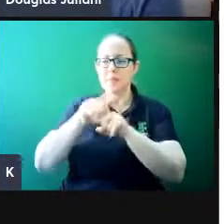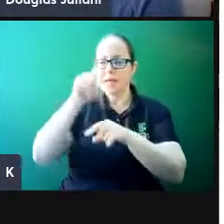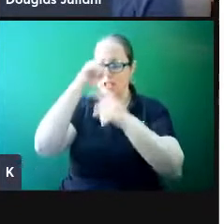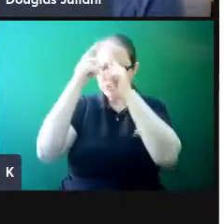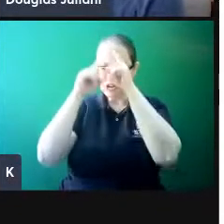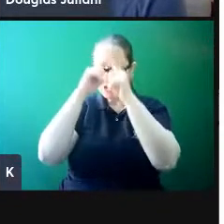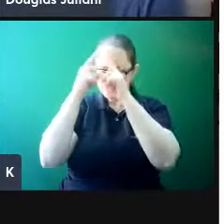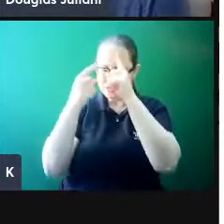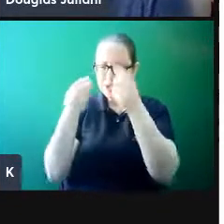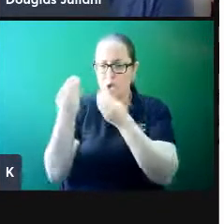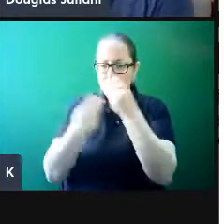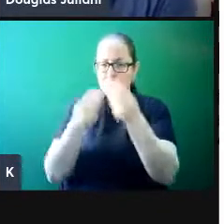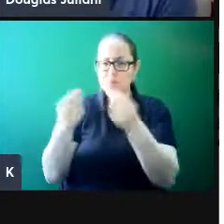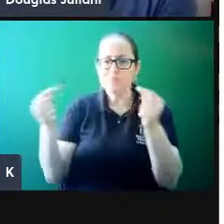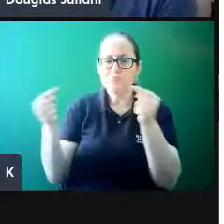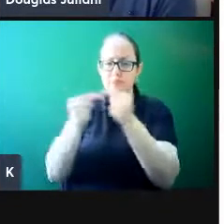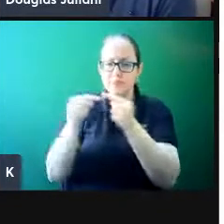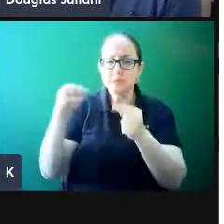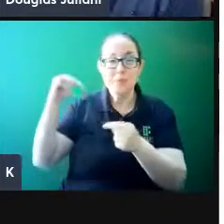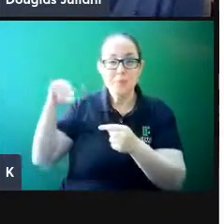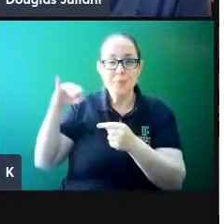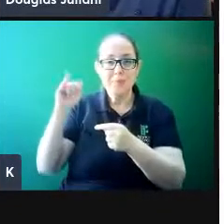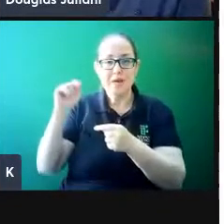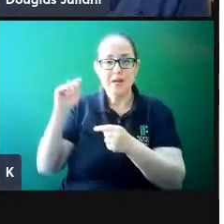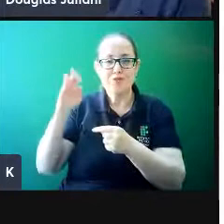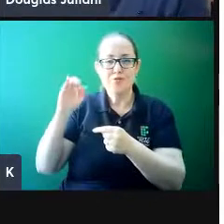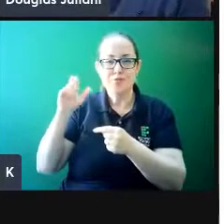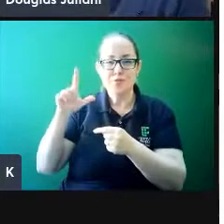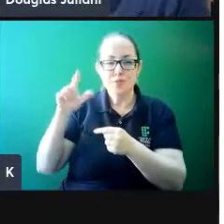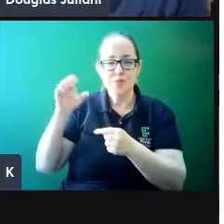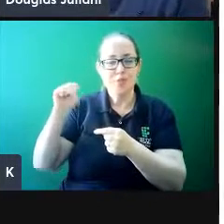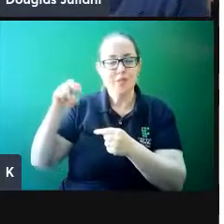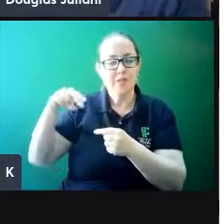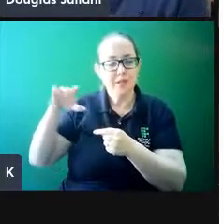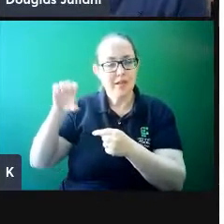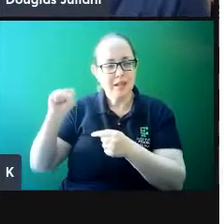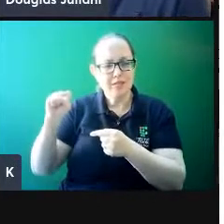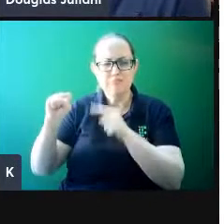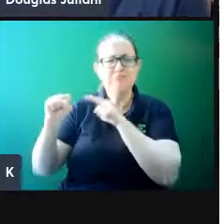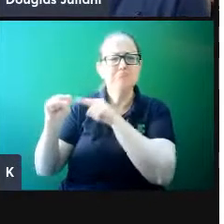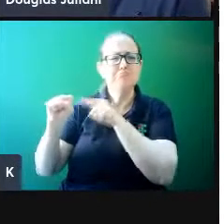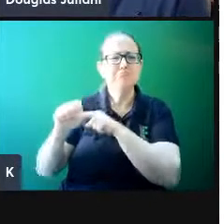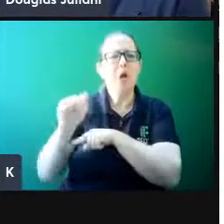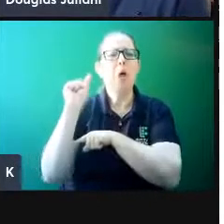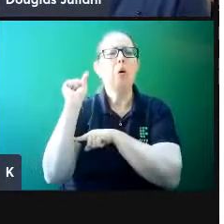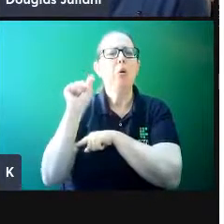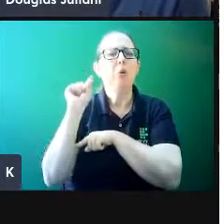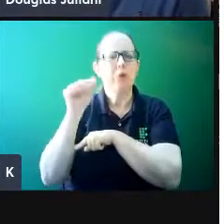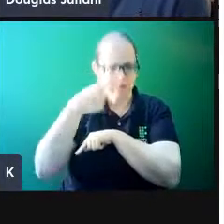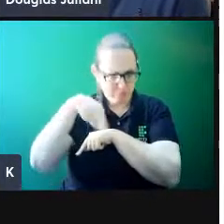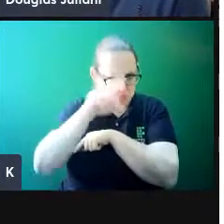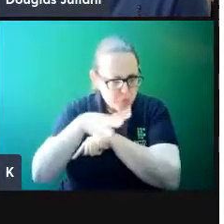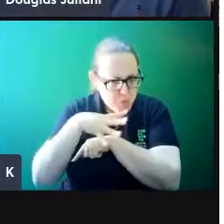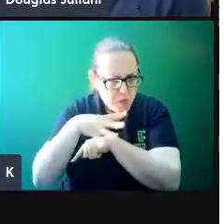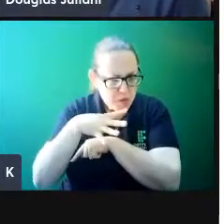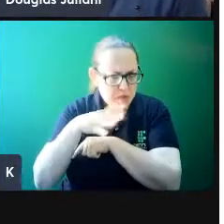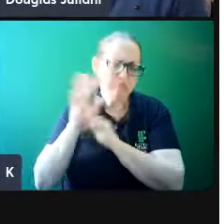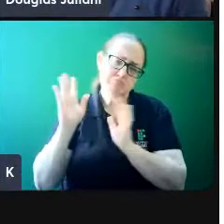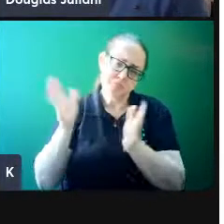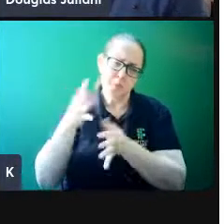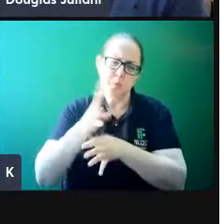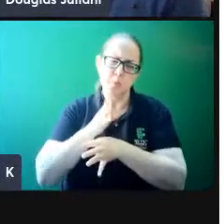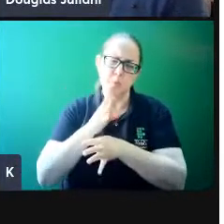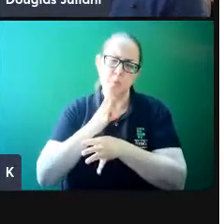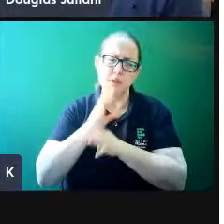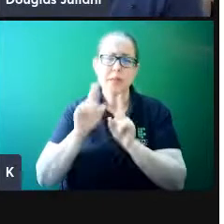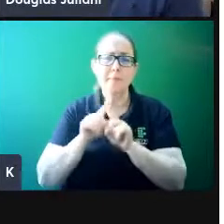relacionada ao mindfulness e a criatividade e a inovação. Mas o que é o tal do mindfulness? sei se vocês já tinham ouvido falar, imagino que sim, mas